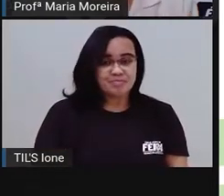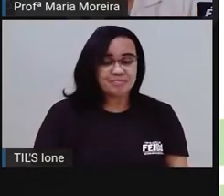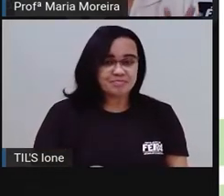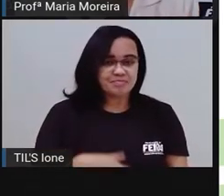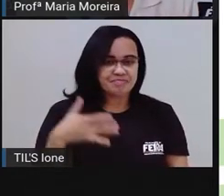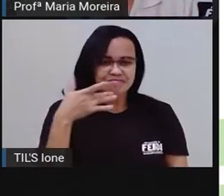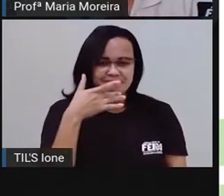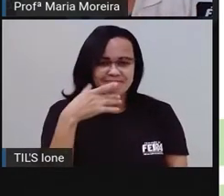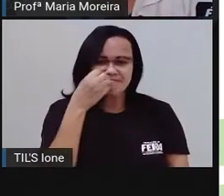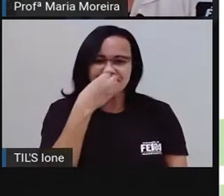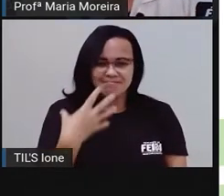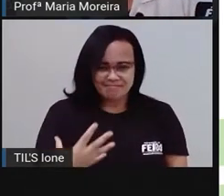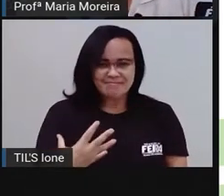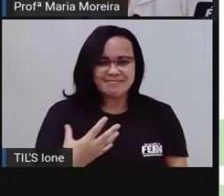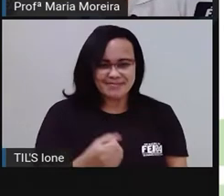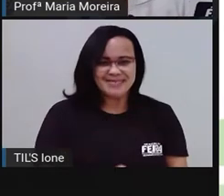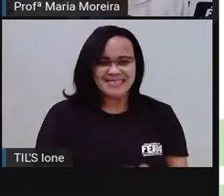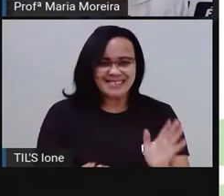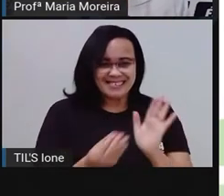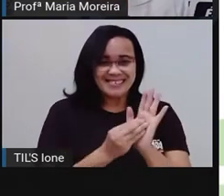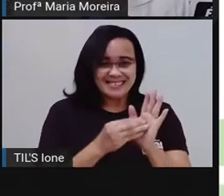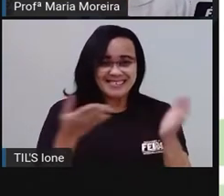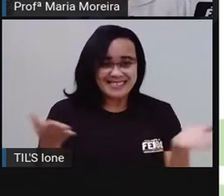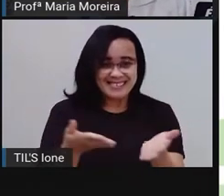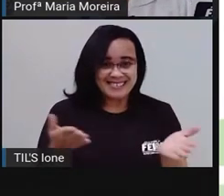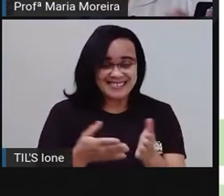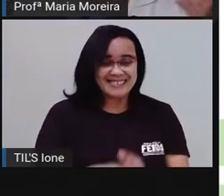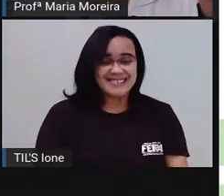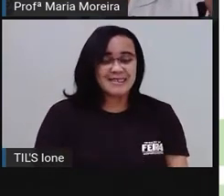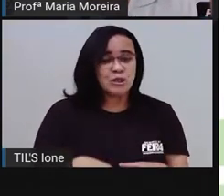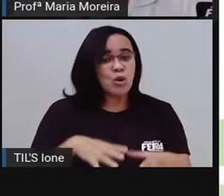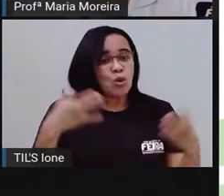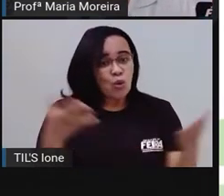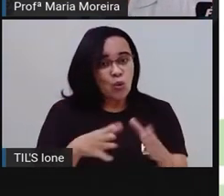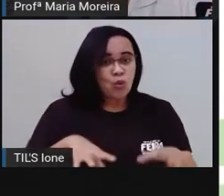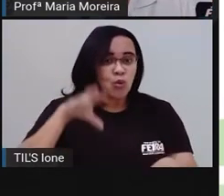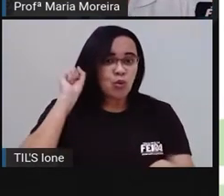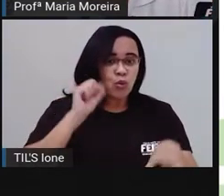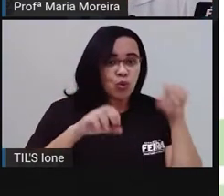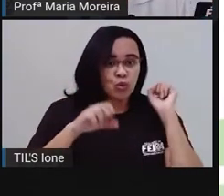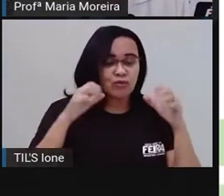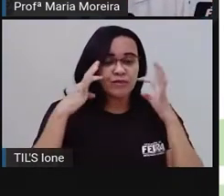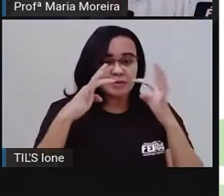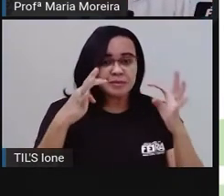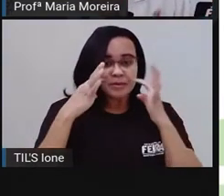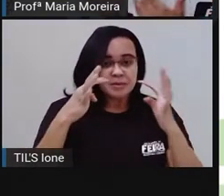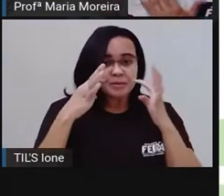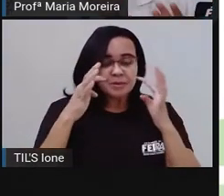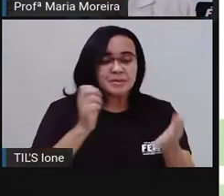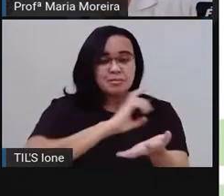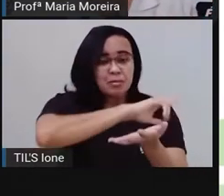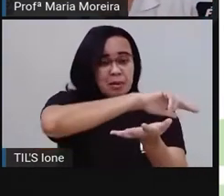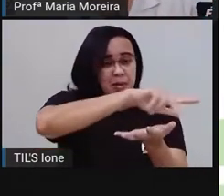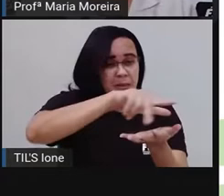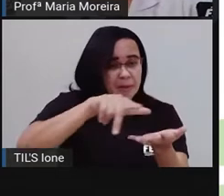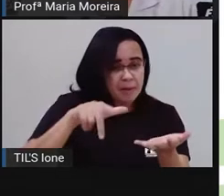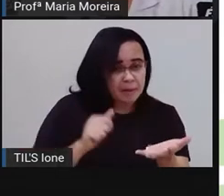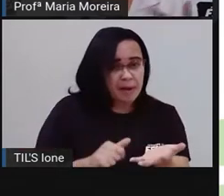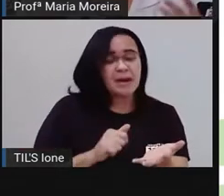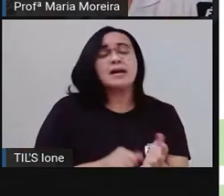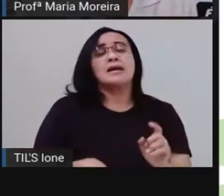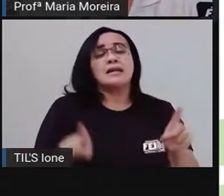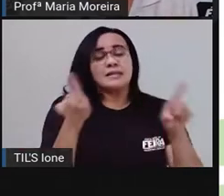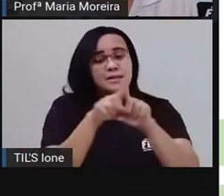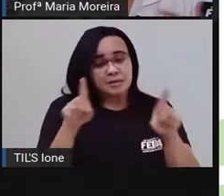Saborear. Vamos botar assim, né? Hoje vamos ouvir, falamos aí sobre diversidade, já falamos sobre as